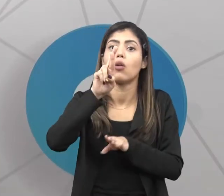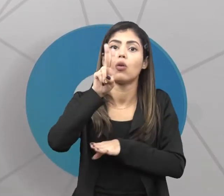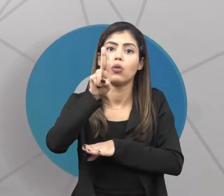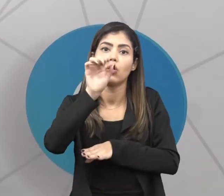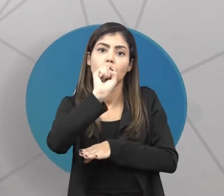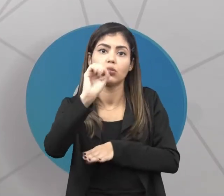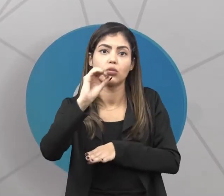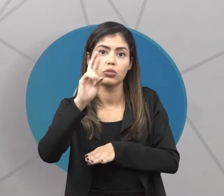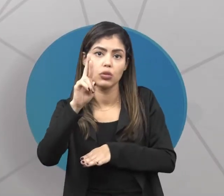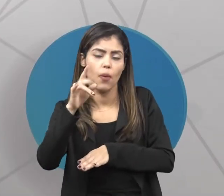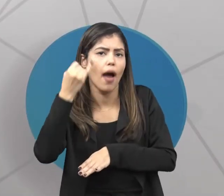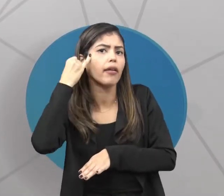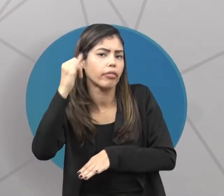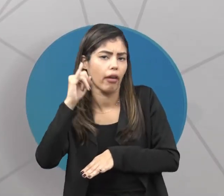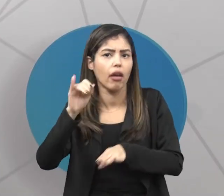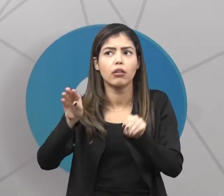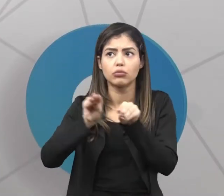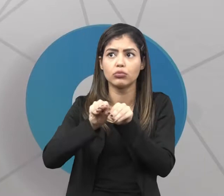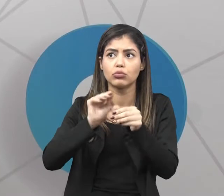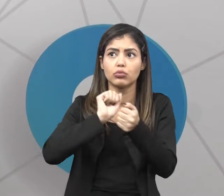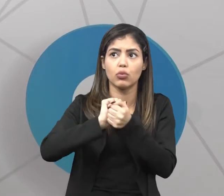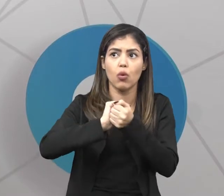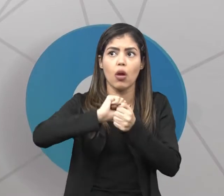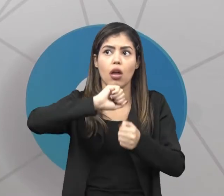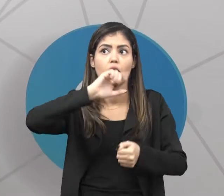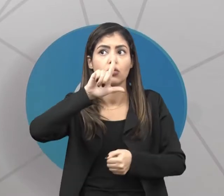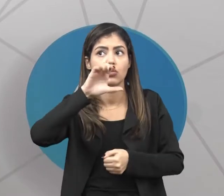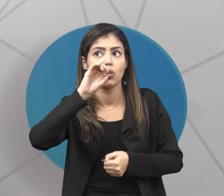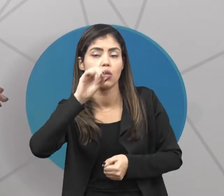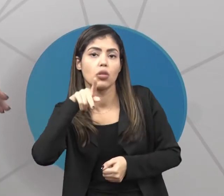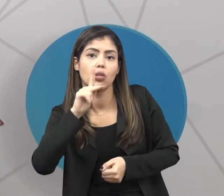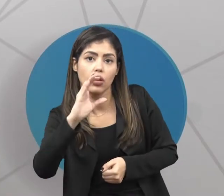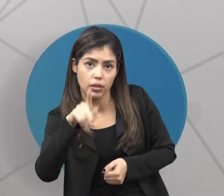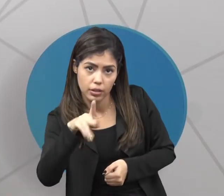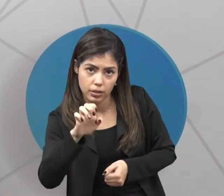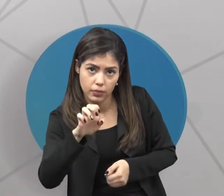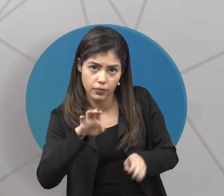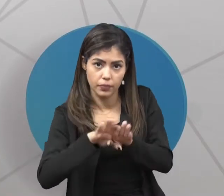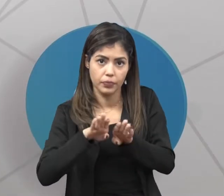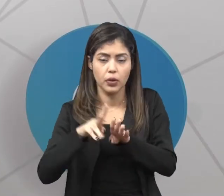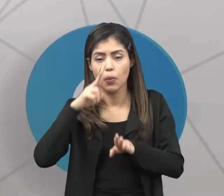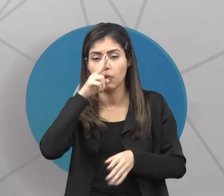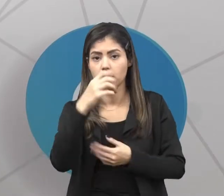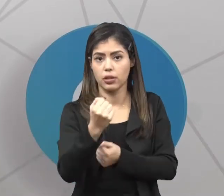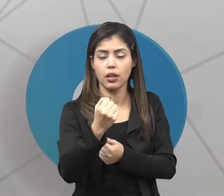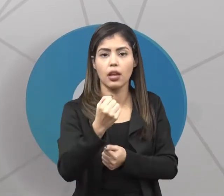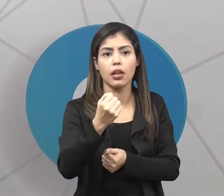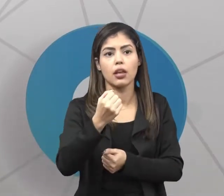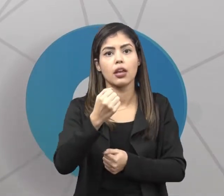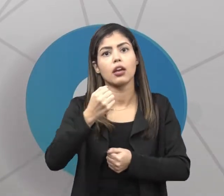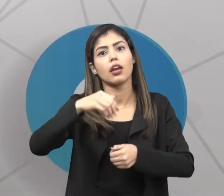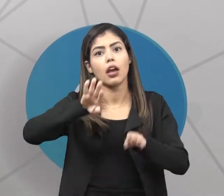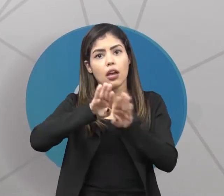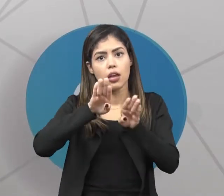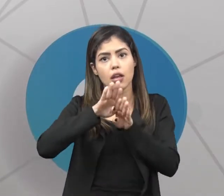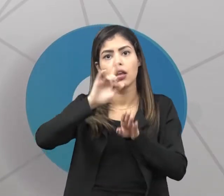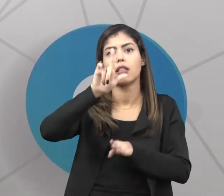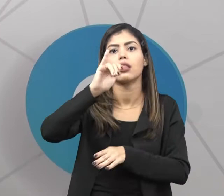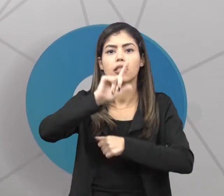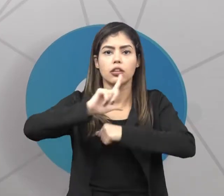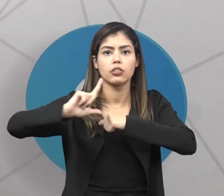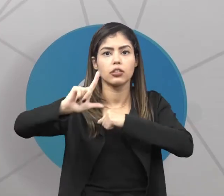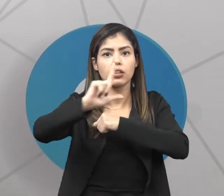das ideias de Locke, vai falar sobre o poder executivo, legislativo, judiciário.